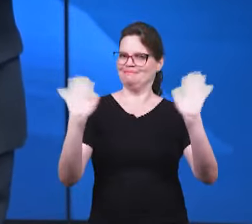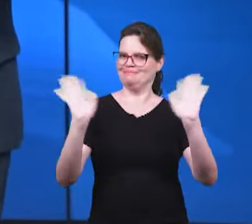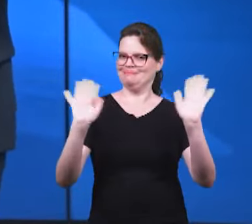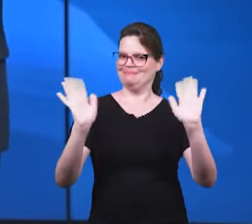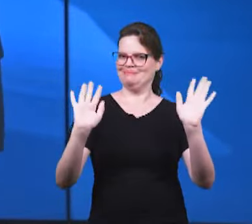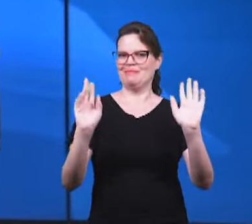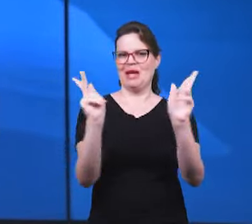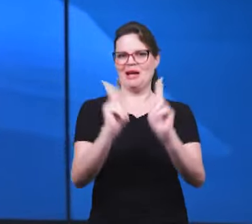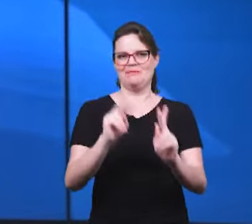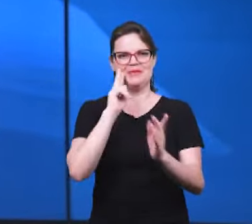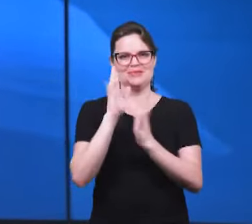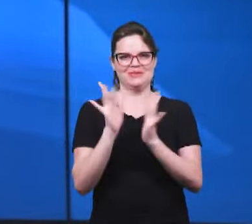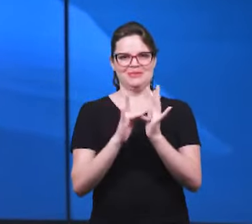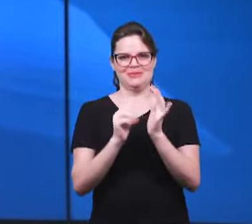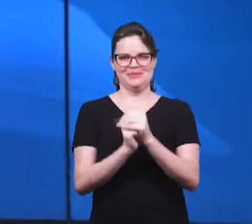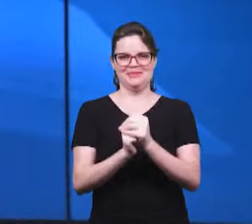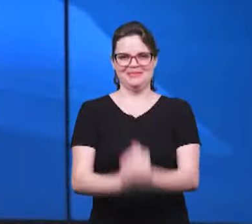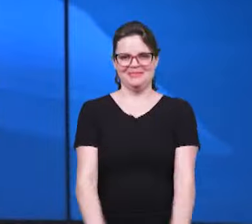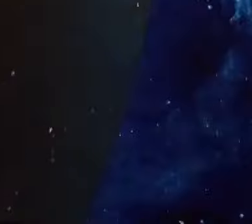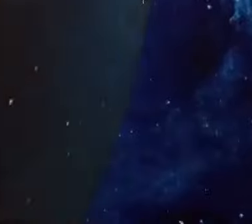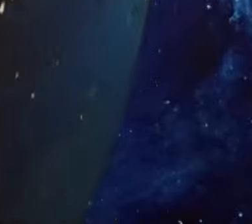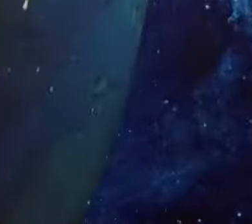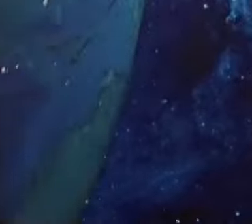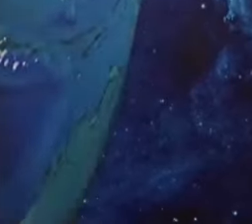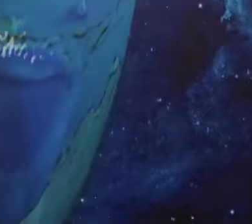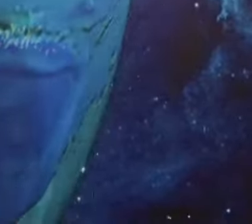Dominical até lá então e a paz do Senhor Jesus